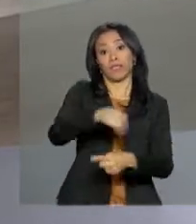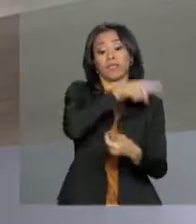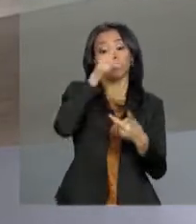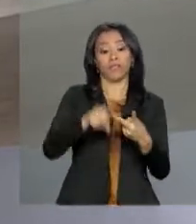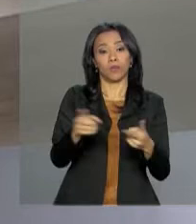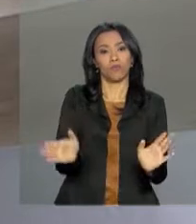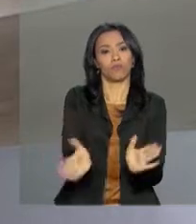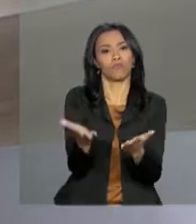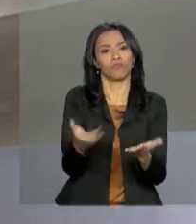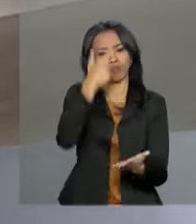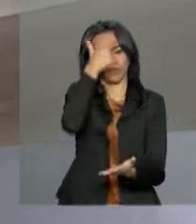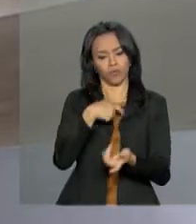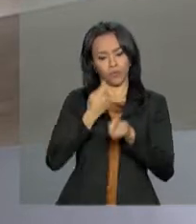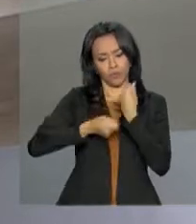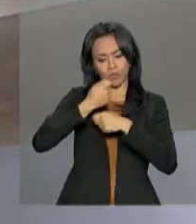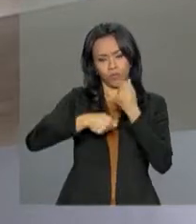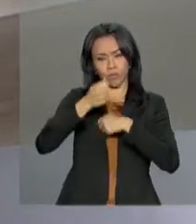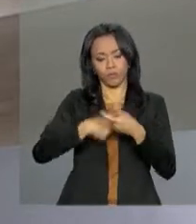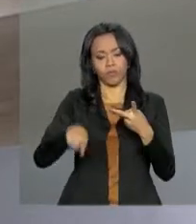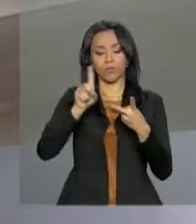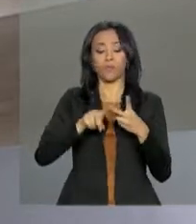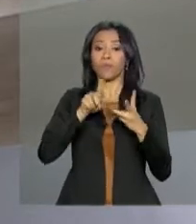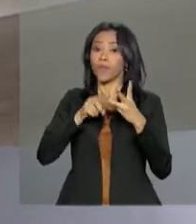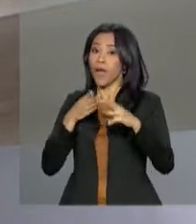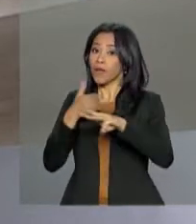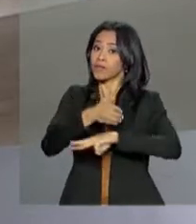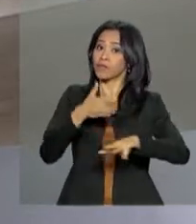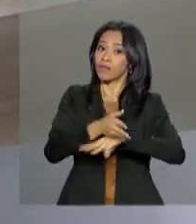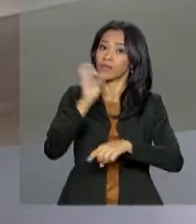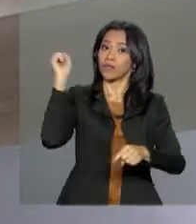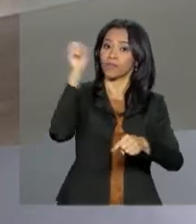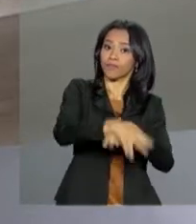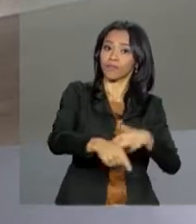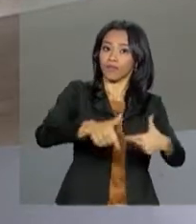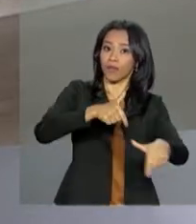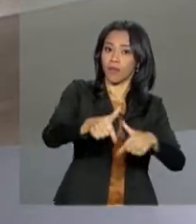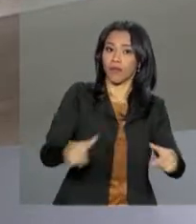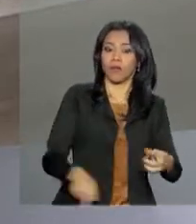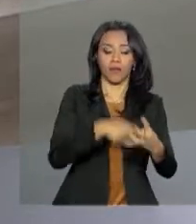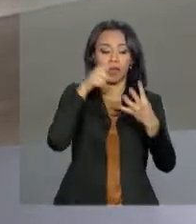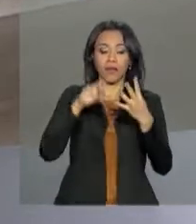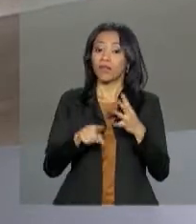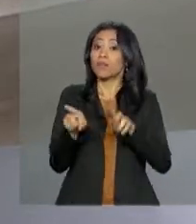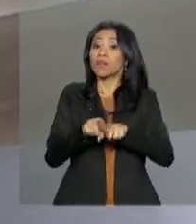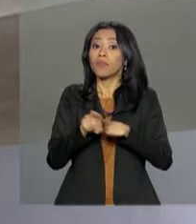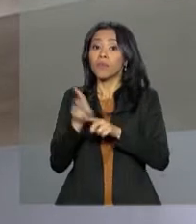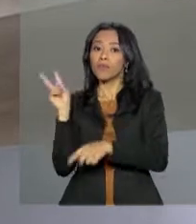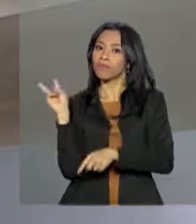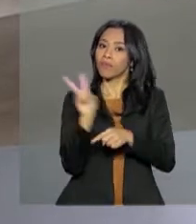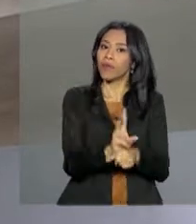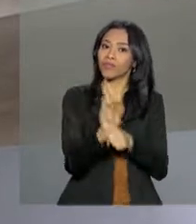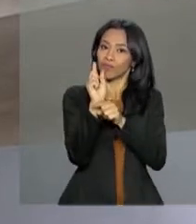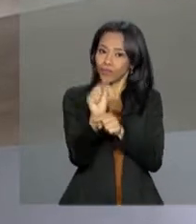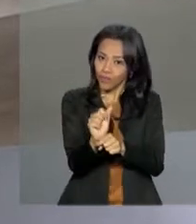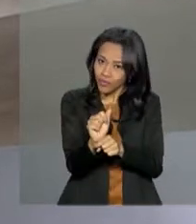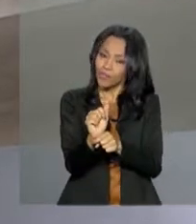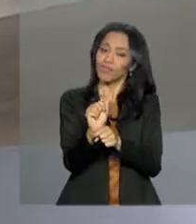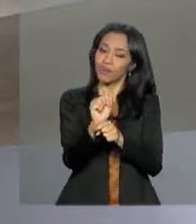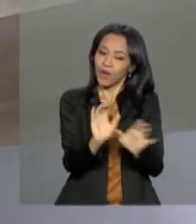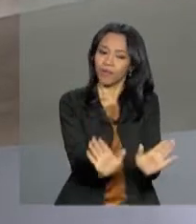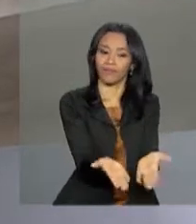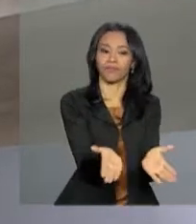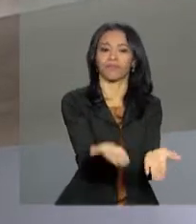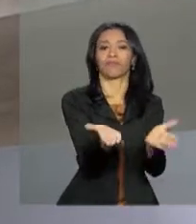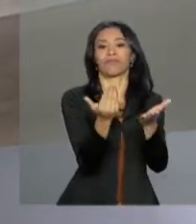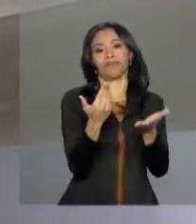empreendedorismo, acesso ao mercado de trabalho e também uma linha de microcrédito para investimentos